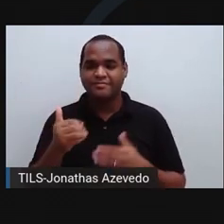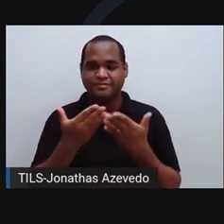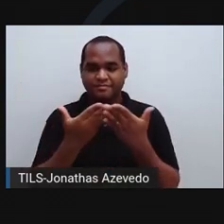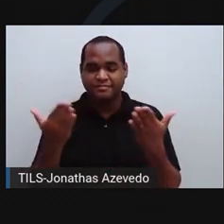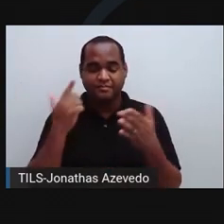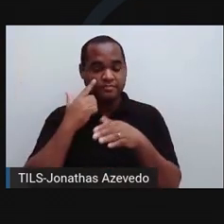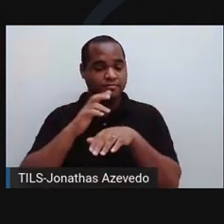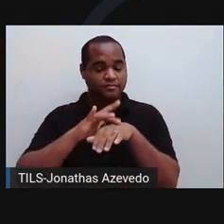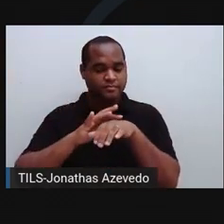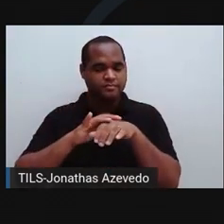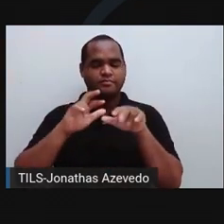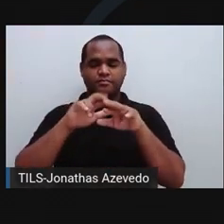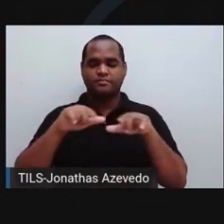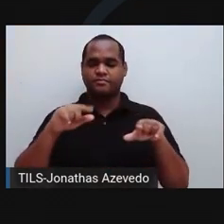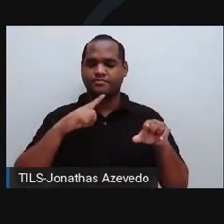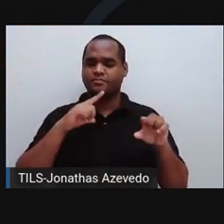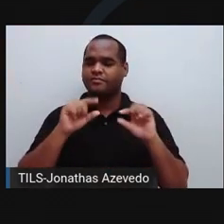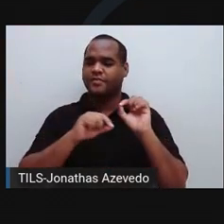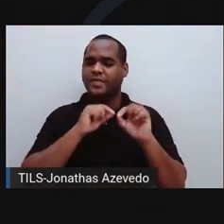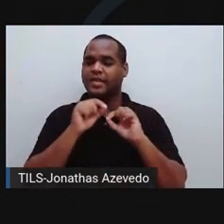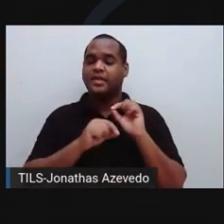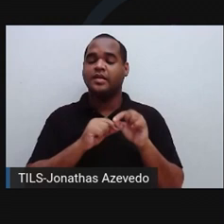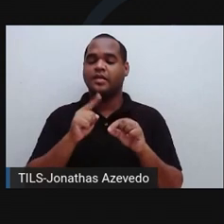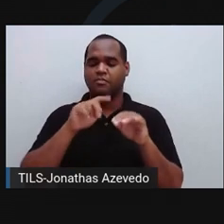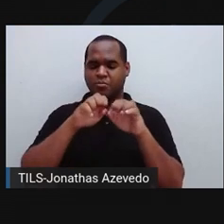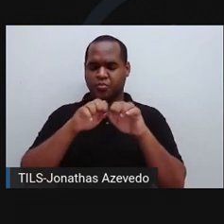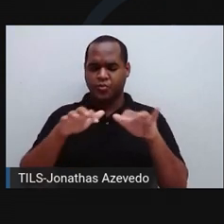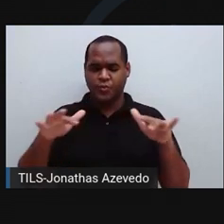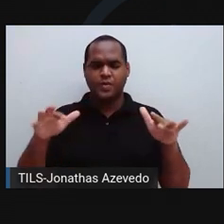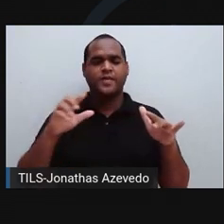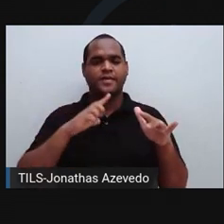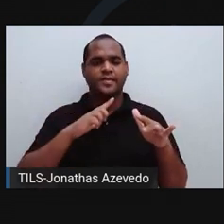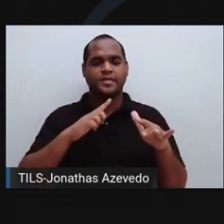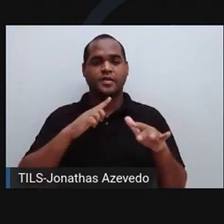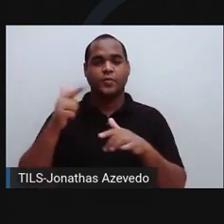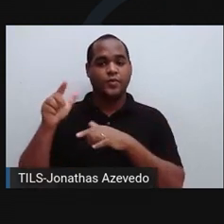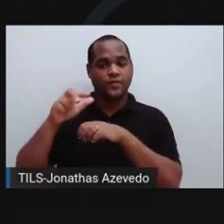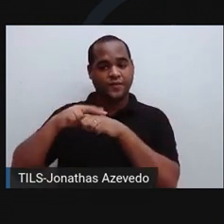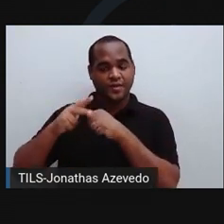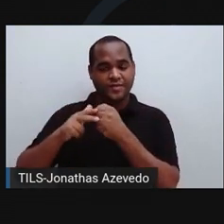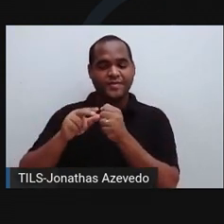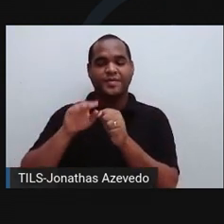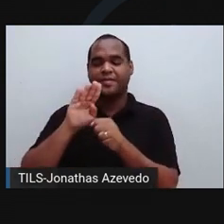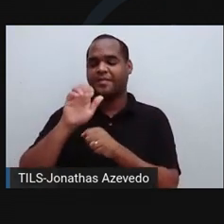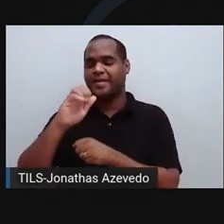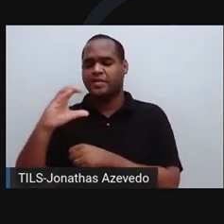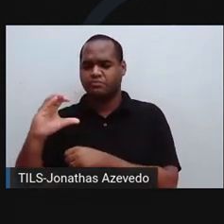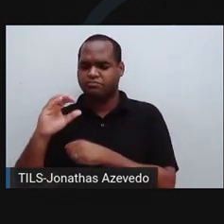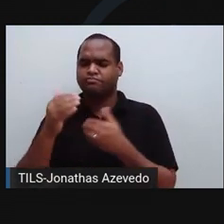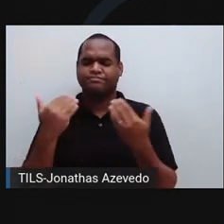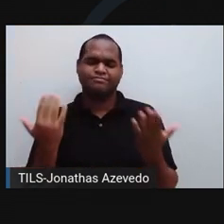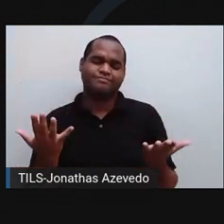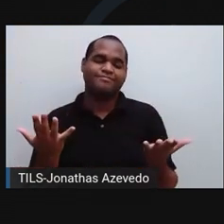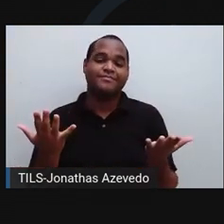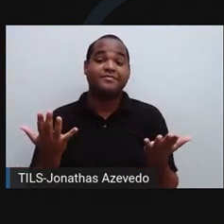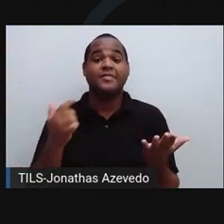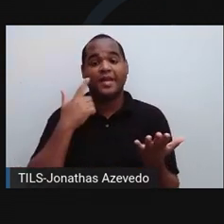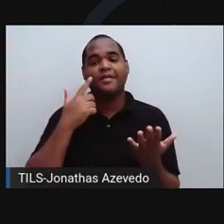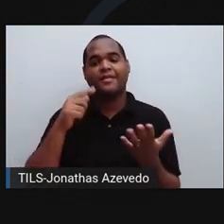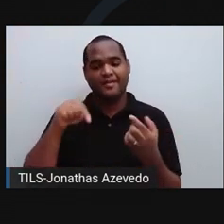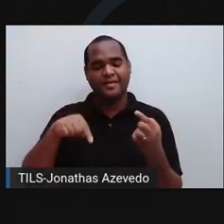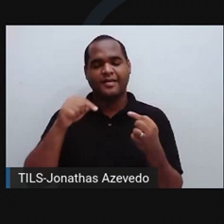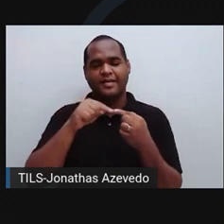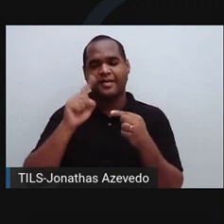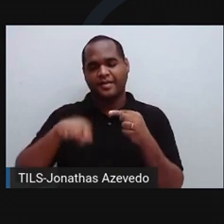causadas por protozoários são bem em menor quantidade aí que as causadas por vírus e bactérias. Então, é isso. Essa foi a parte de